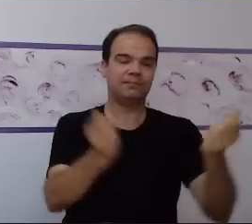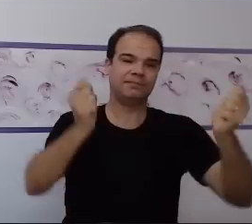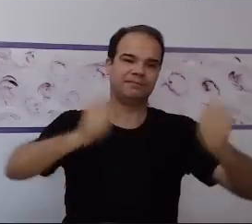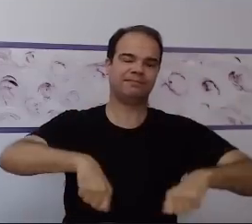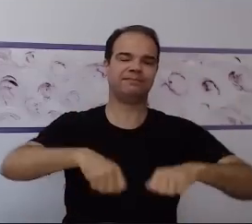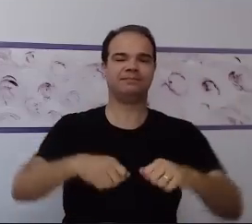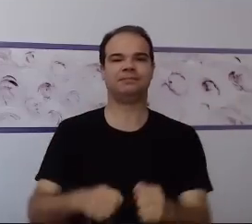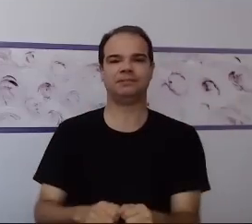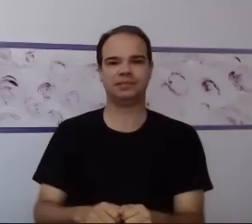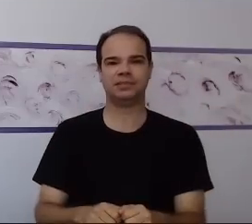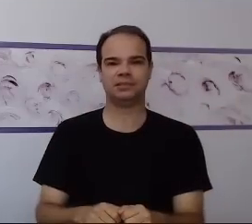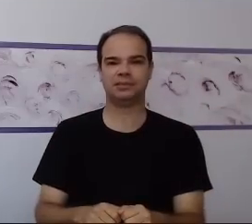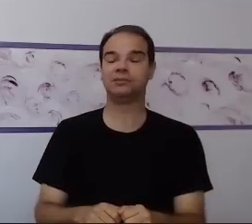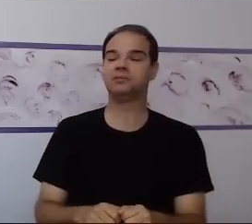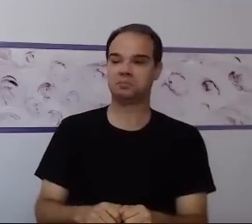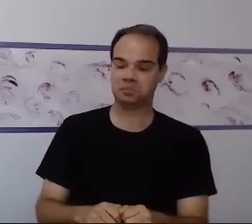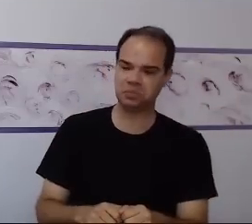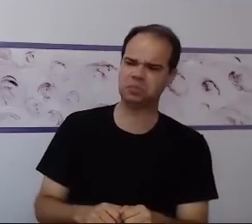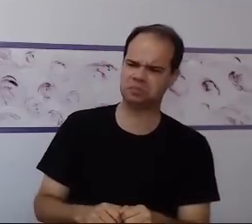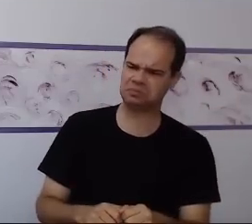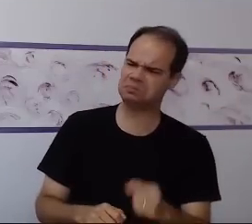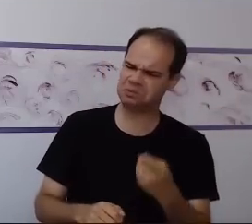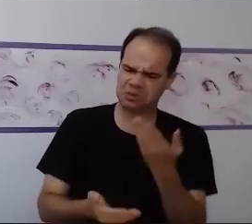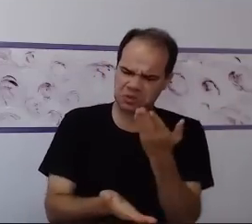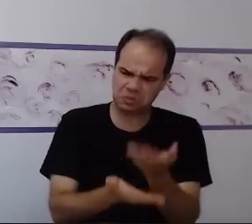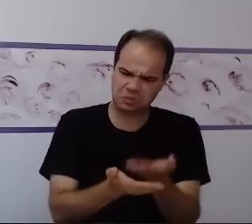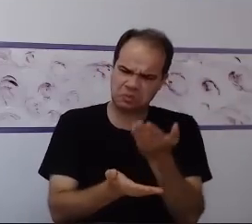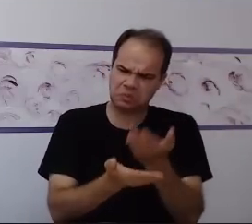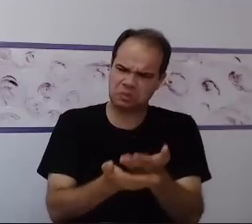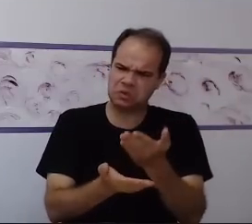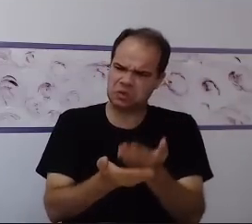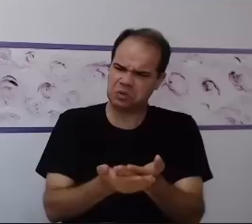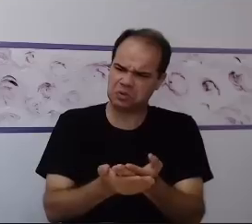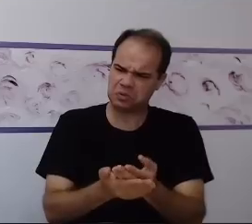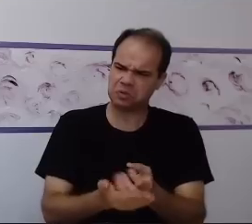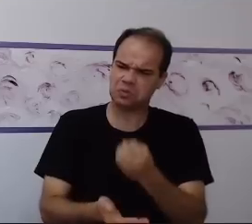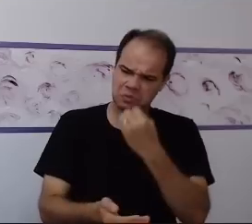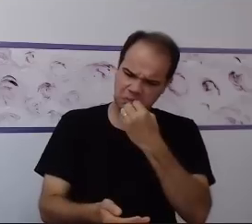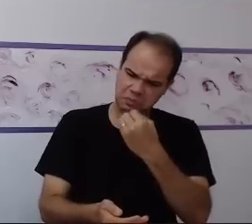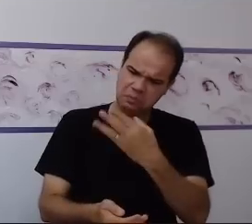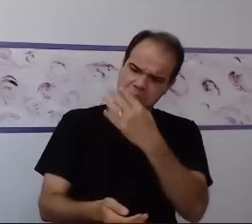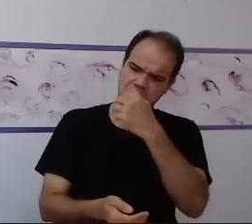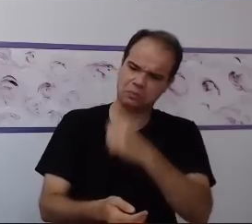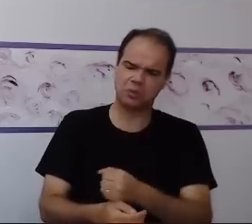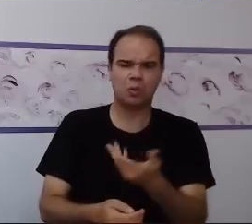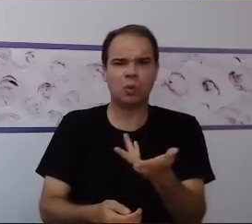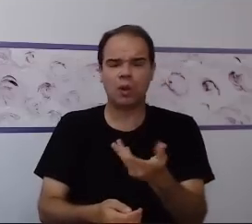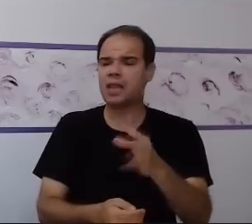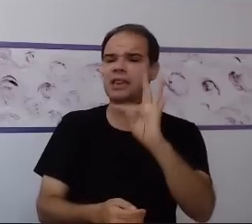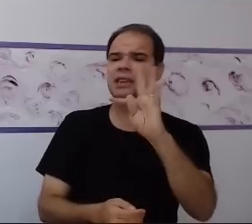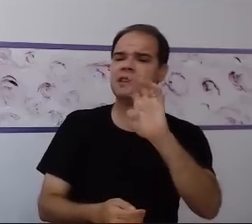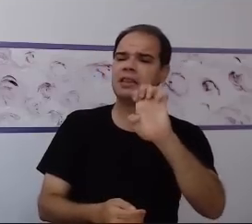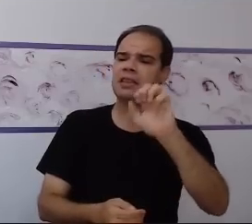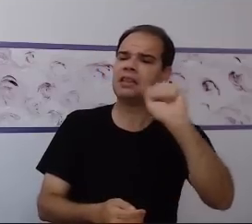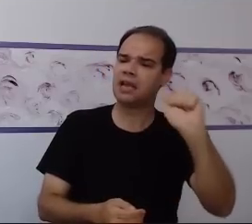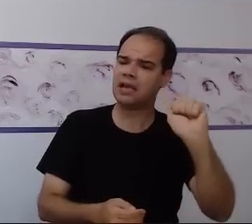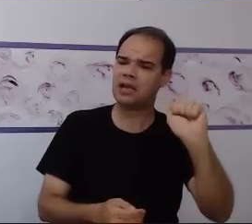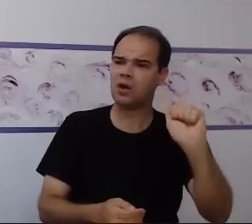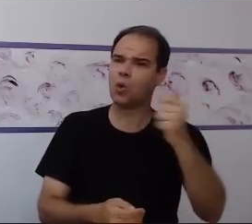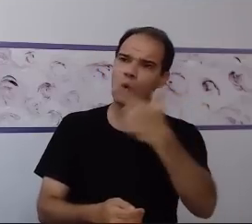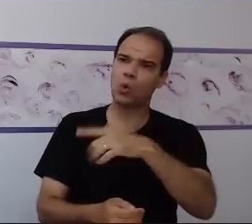complexo, muito grandioso esse estudo. Marimeira, nós falamos muito sobre TEA. E quando for esse